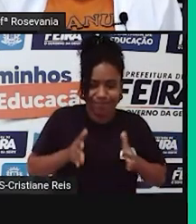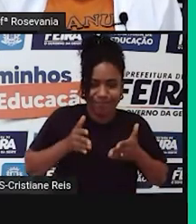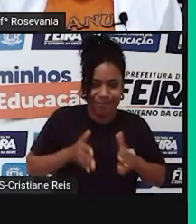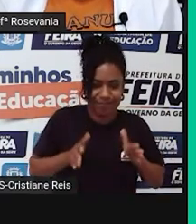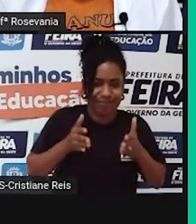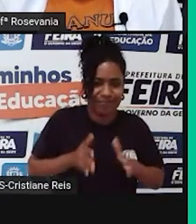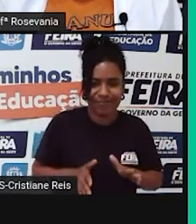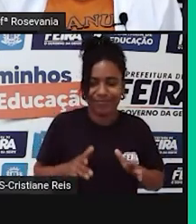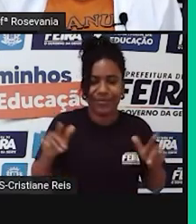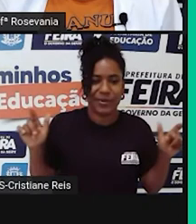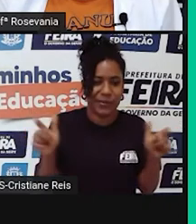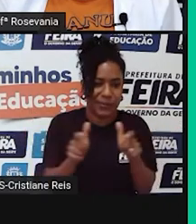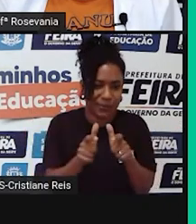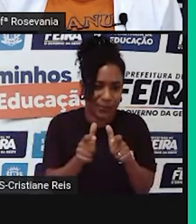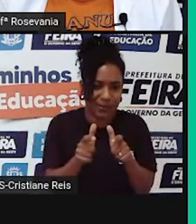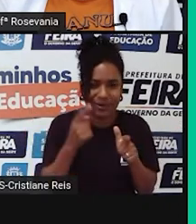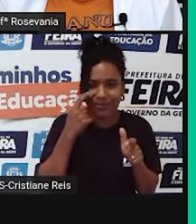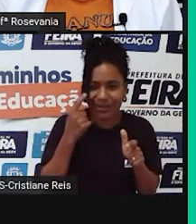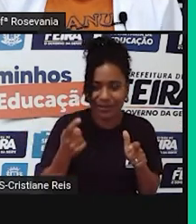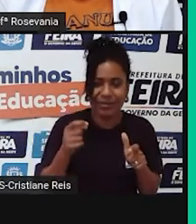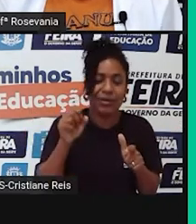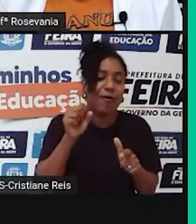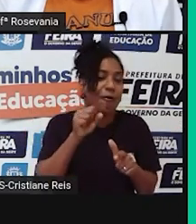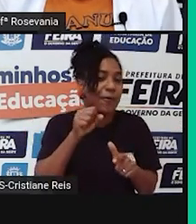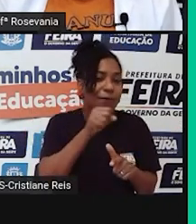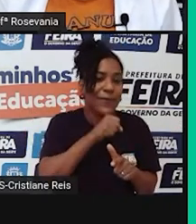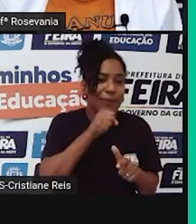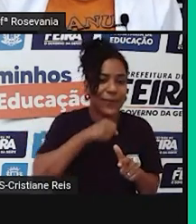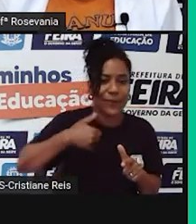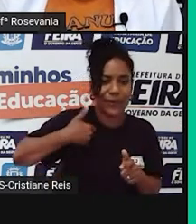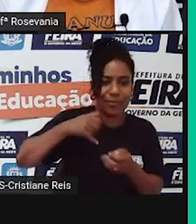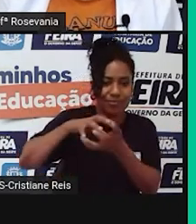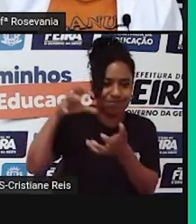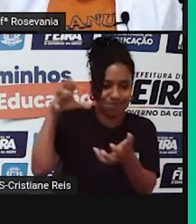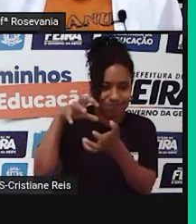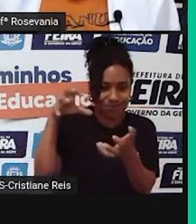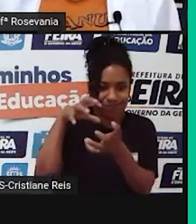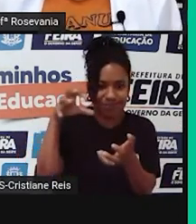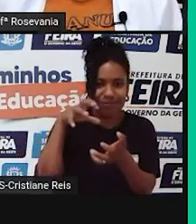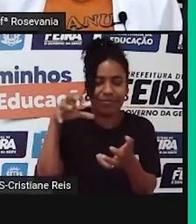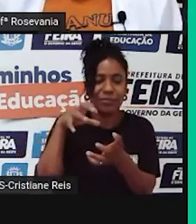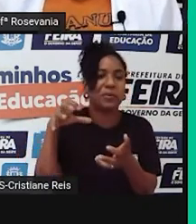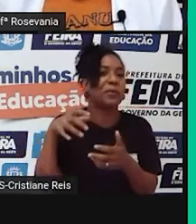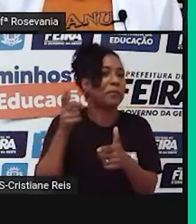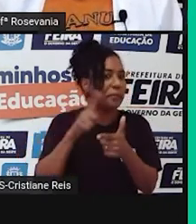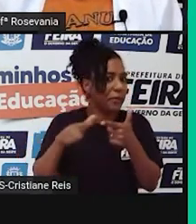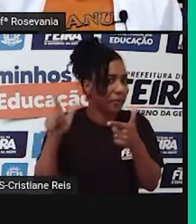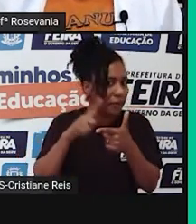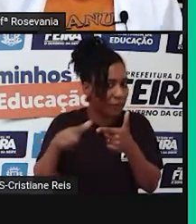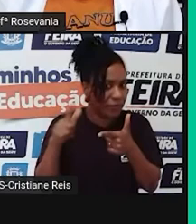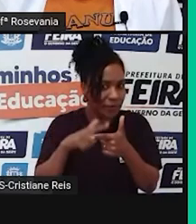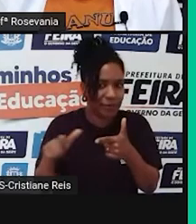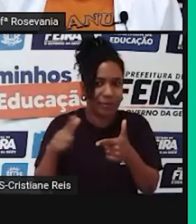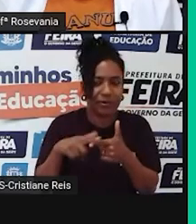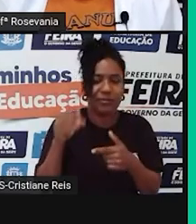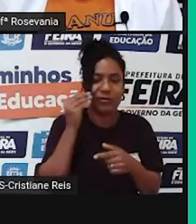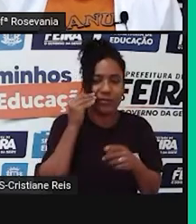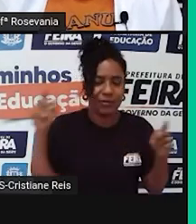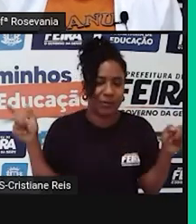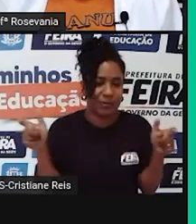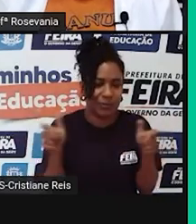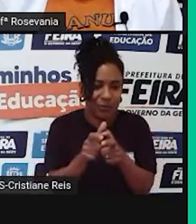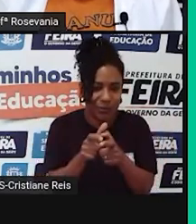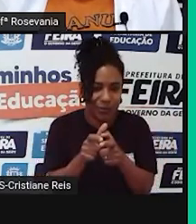gente vai aumentando o número de idosos. Agora sim, o problema ficou maior ainda. Eu tenho um número pequeno de